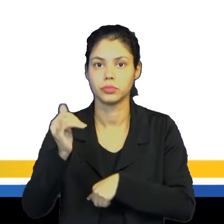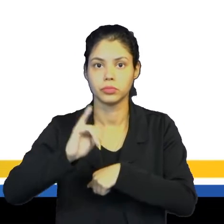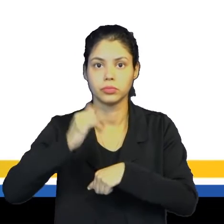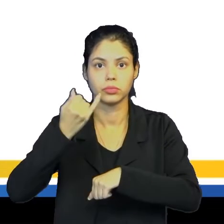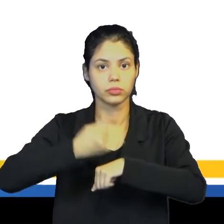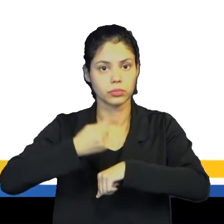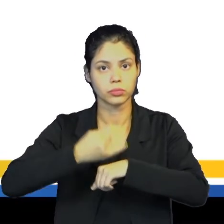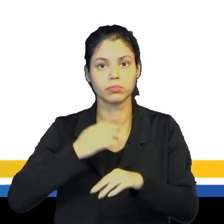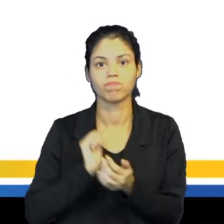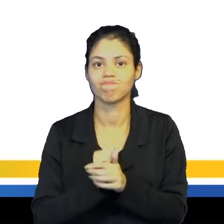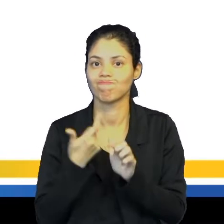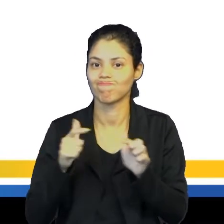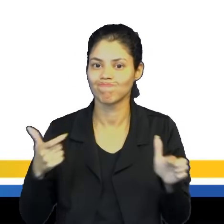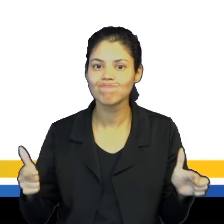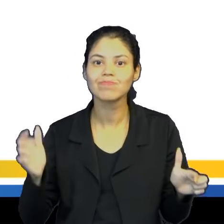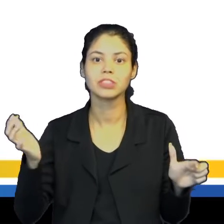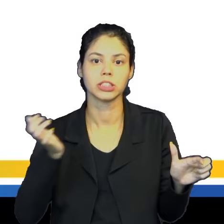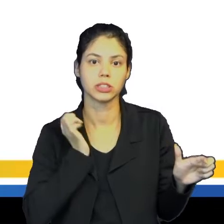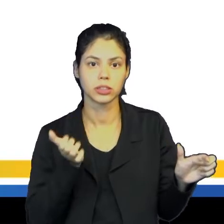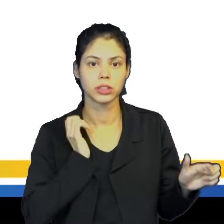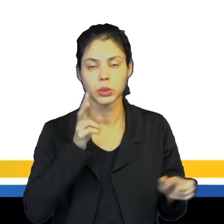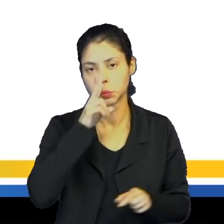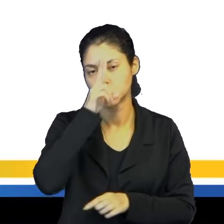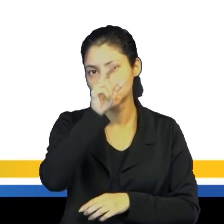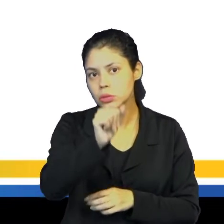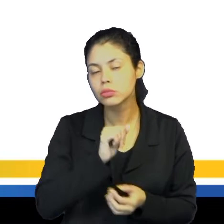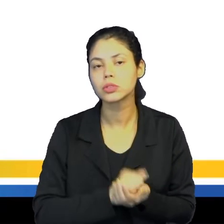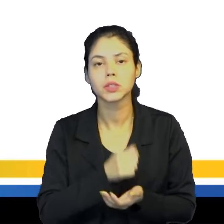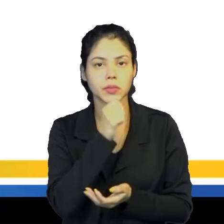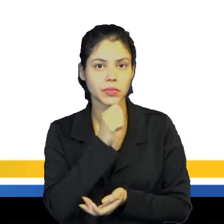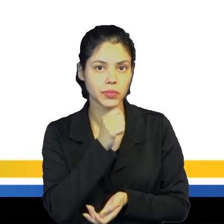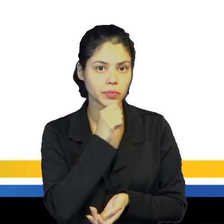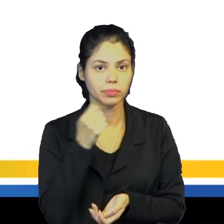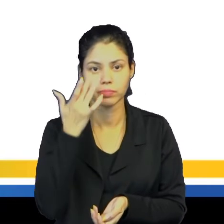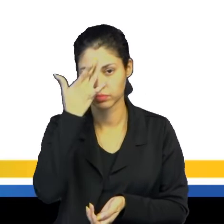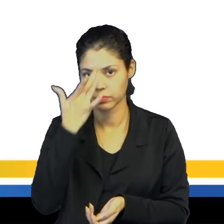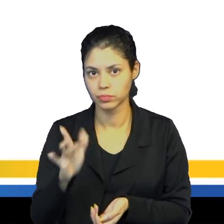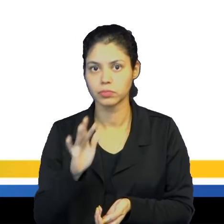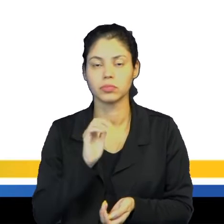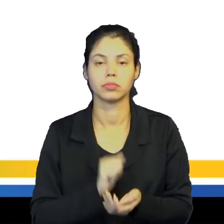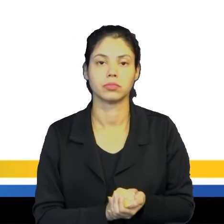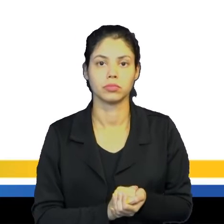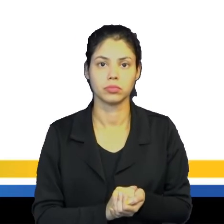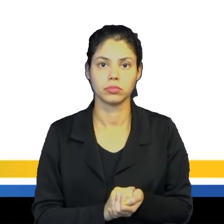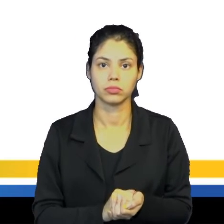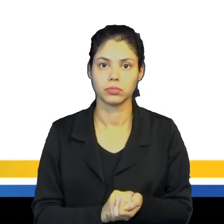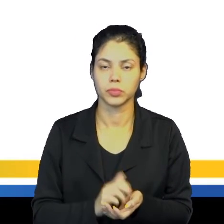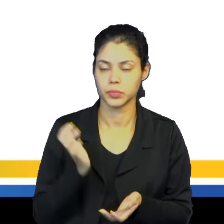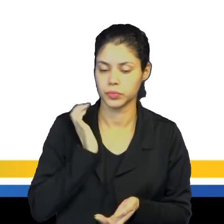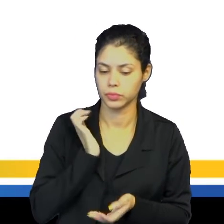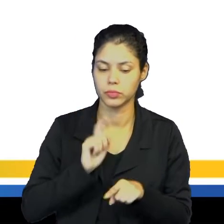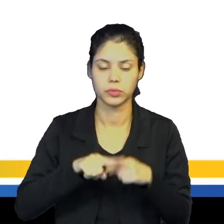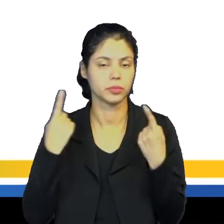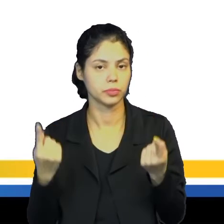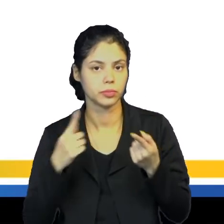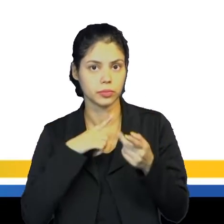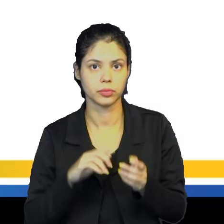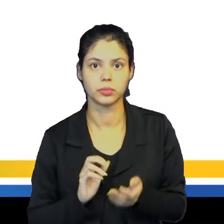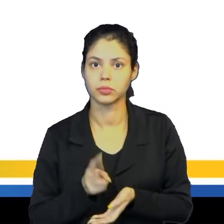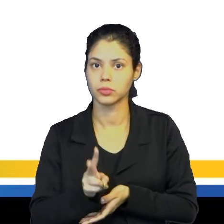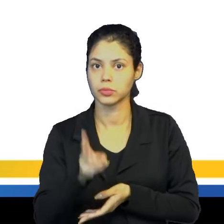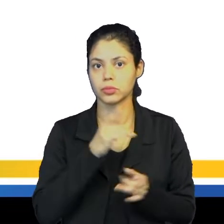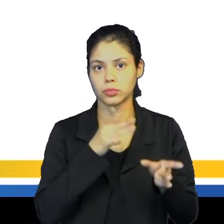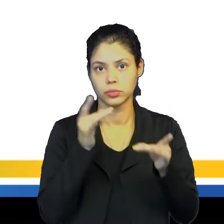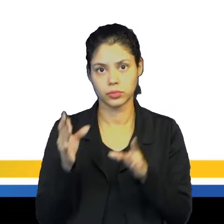quantidade, né, elas se tornaram ricas e poderosas as pessoas que não, né, que não eram nobres, mas que se dedicavam a esse